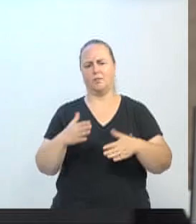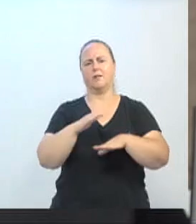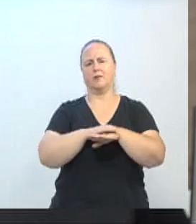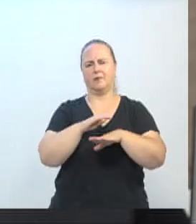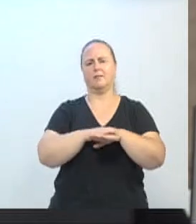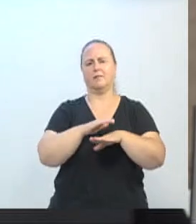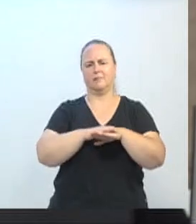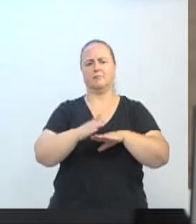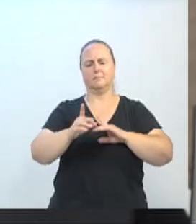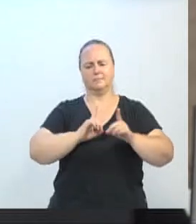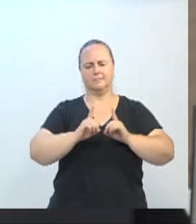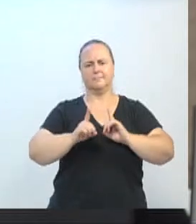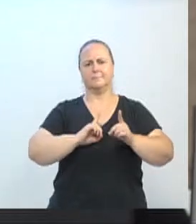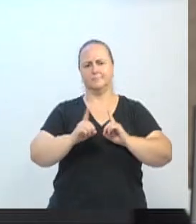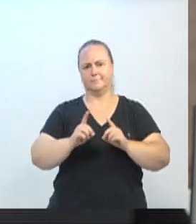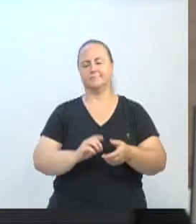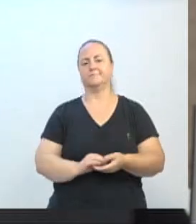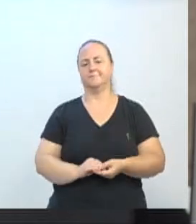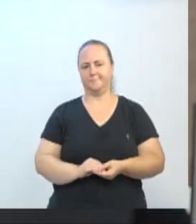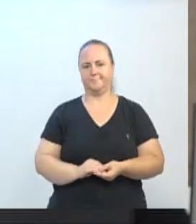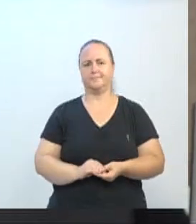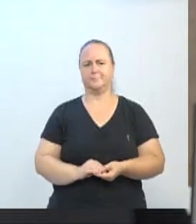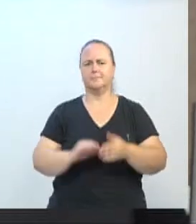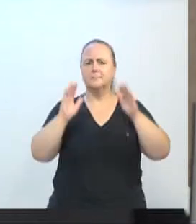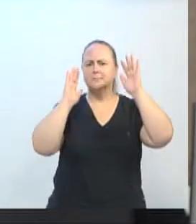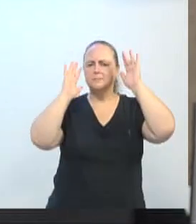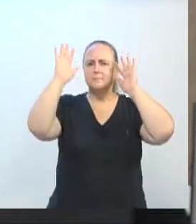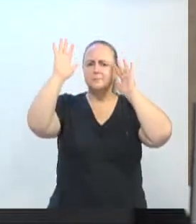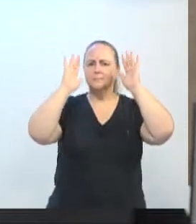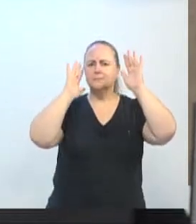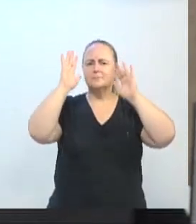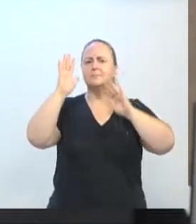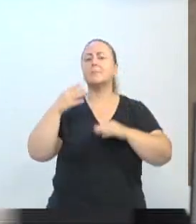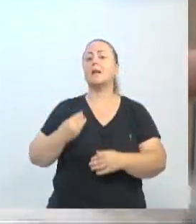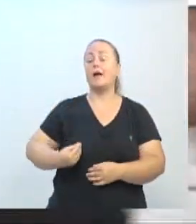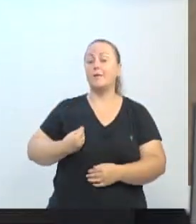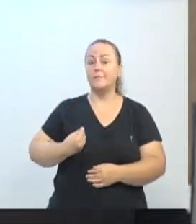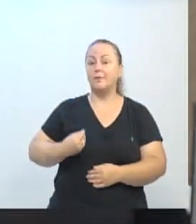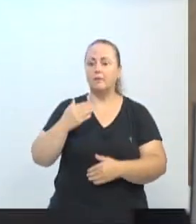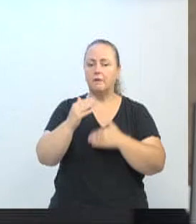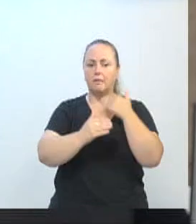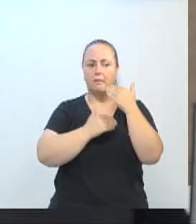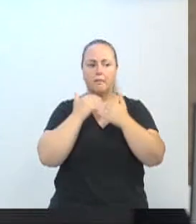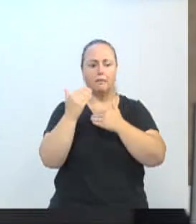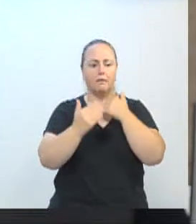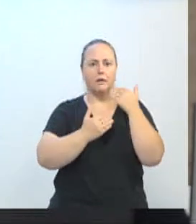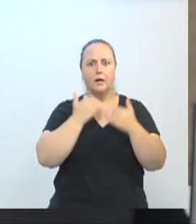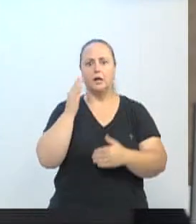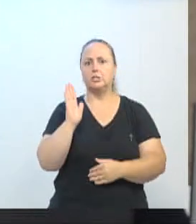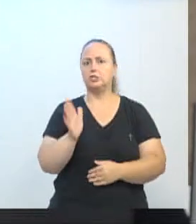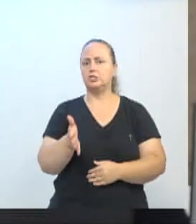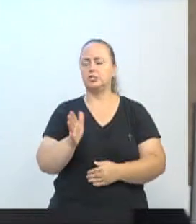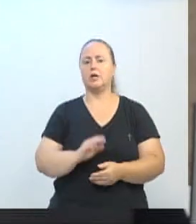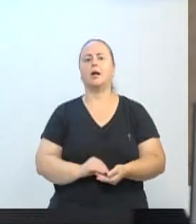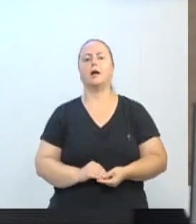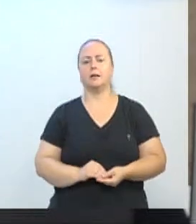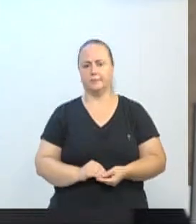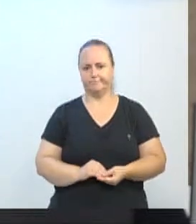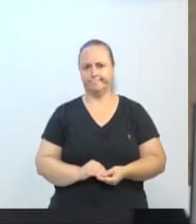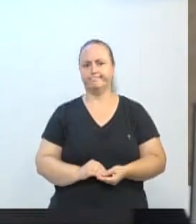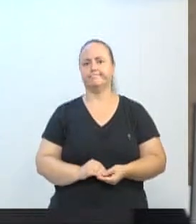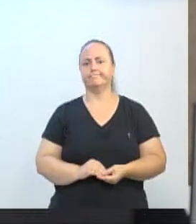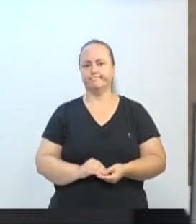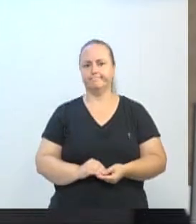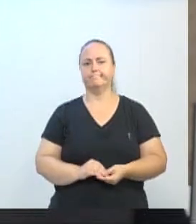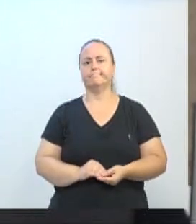pela BR-470. Pensem nas vidas que já se foram e as vidas que estão para aí, enquanto essa moralidade continua